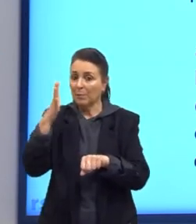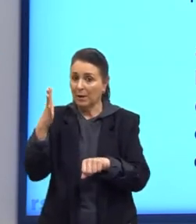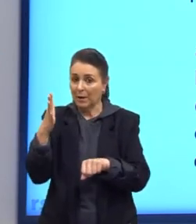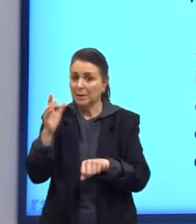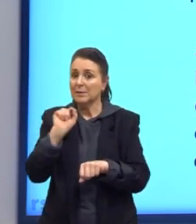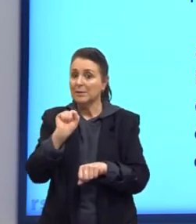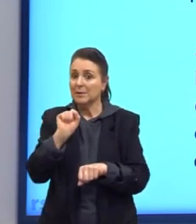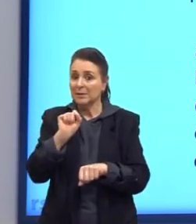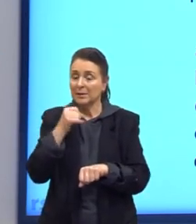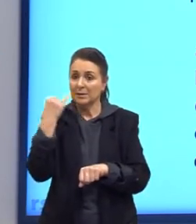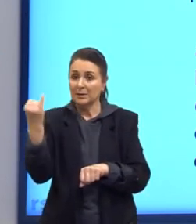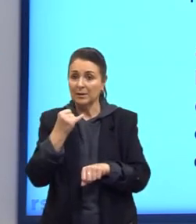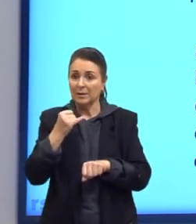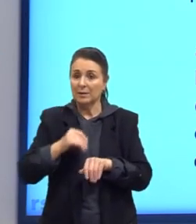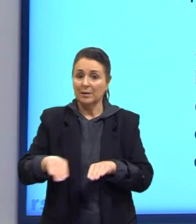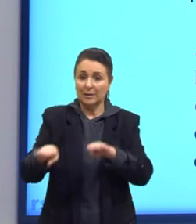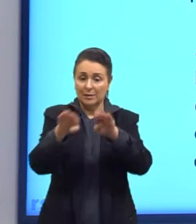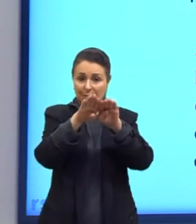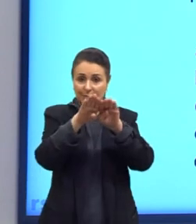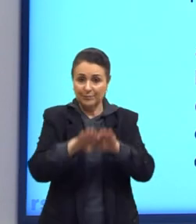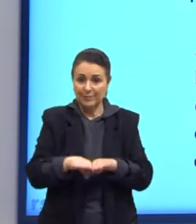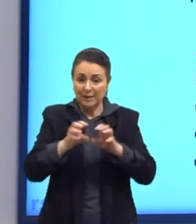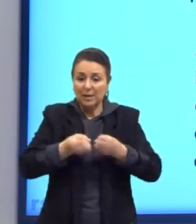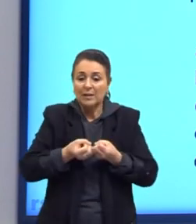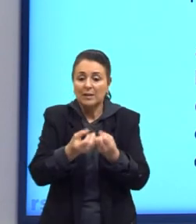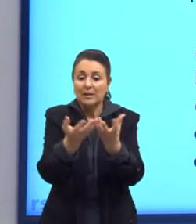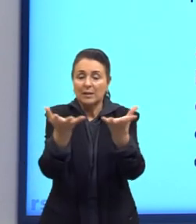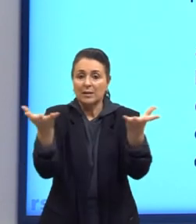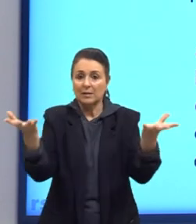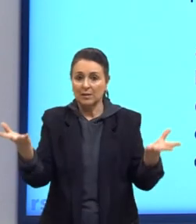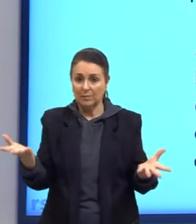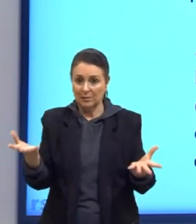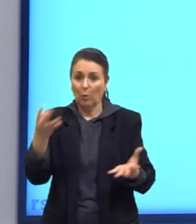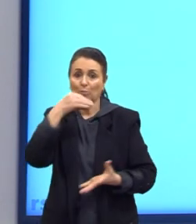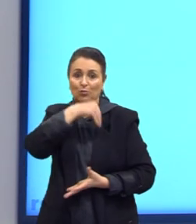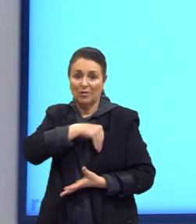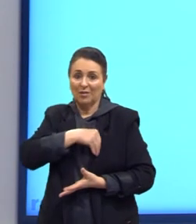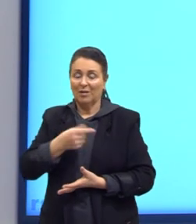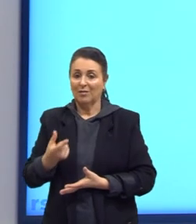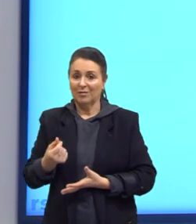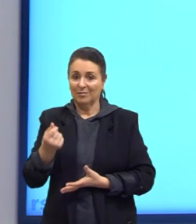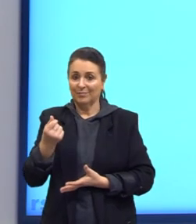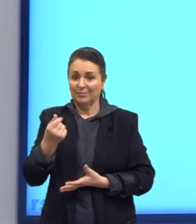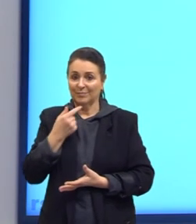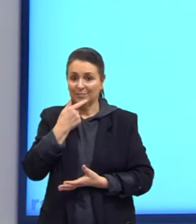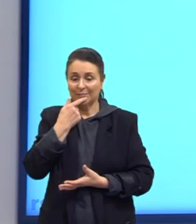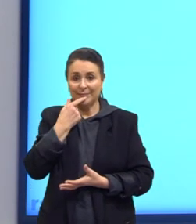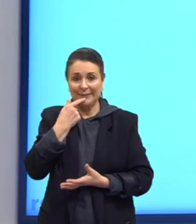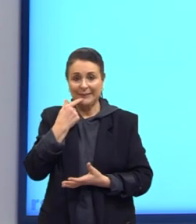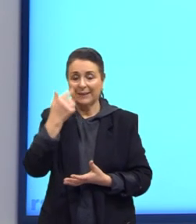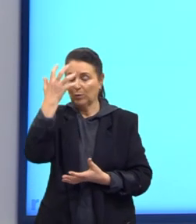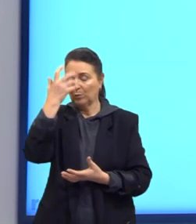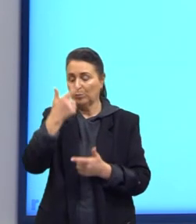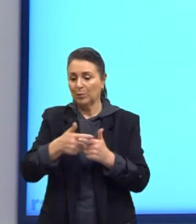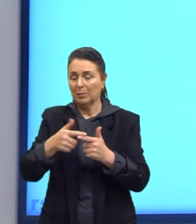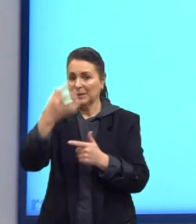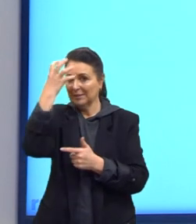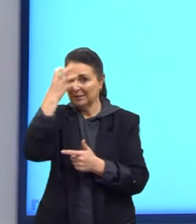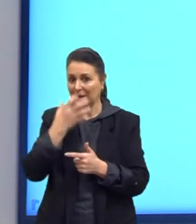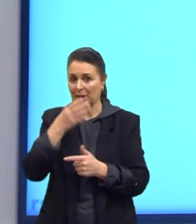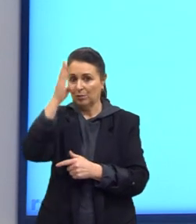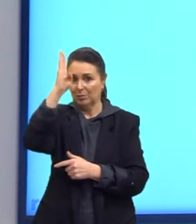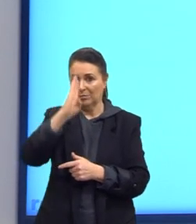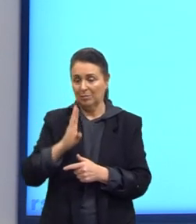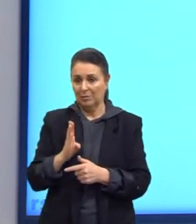Desigualdade da distribuição de renda. Então, esse é um problema bem pertinente no Brasil. E, para fechar aqui,